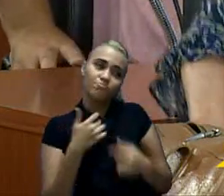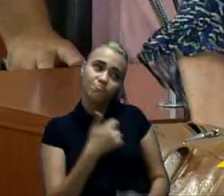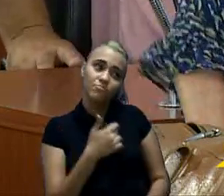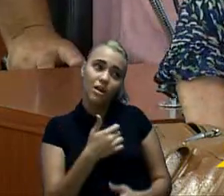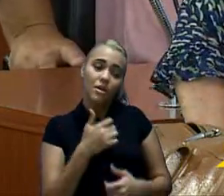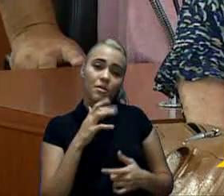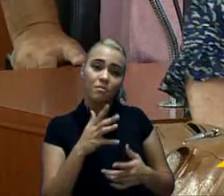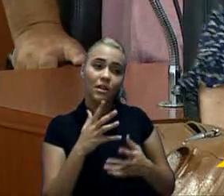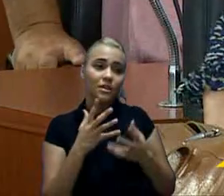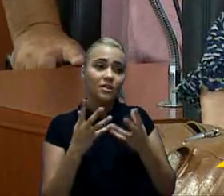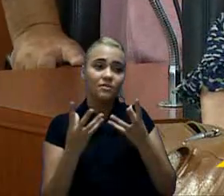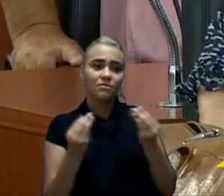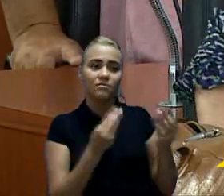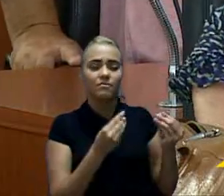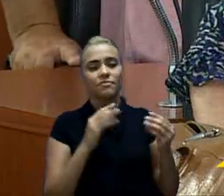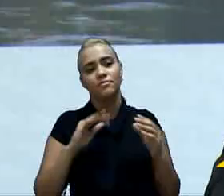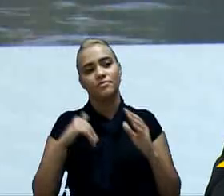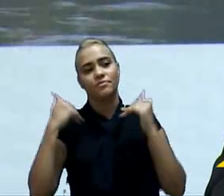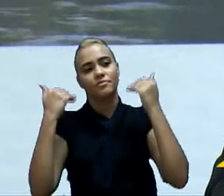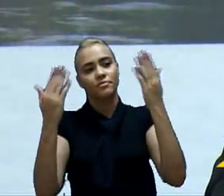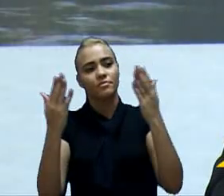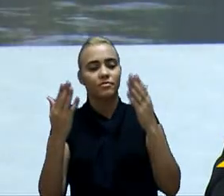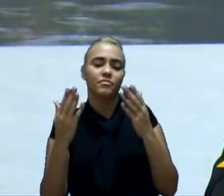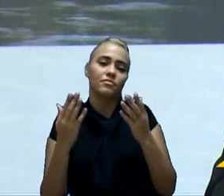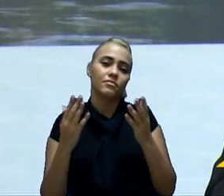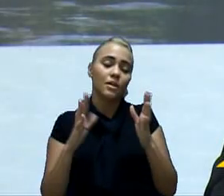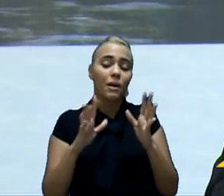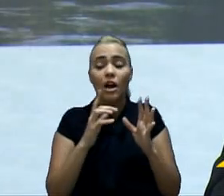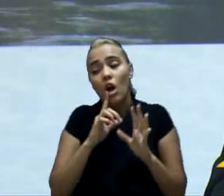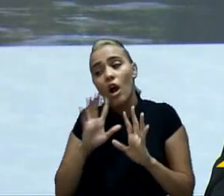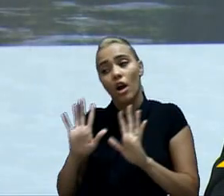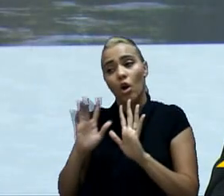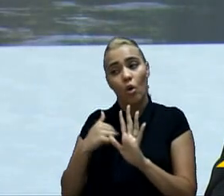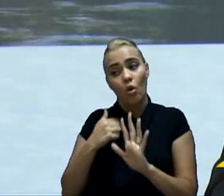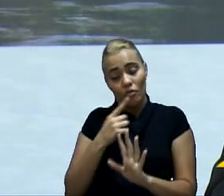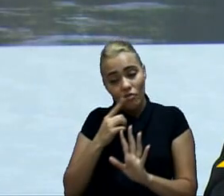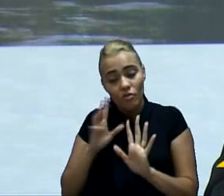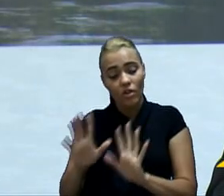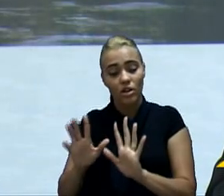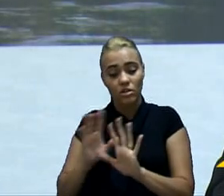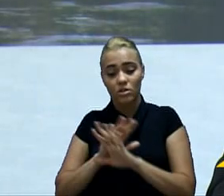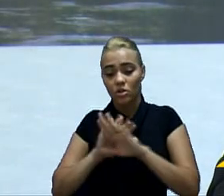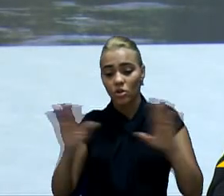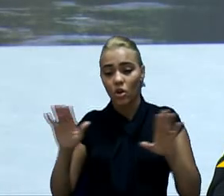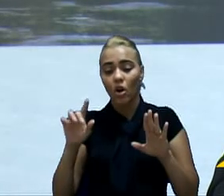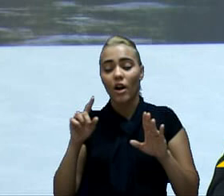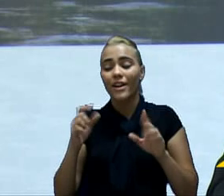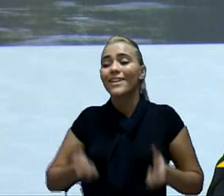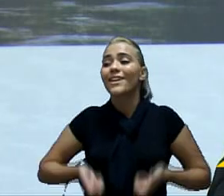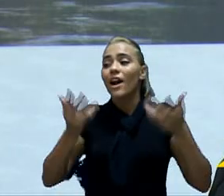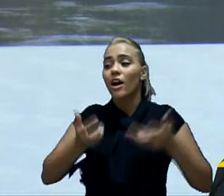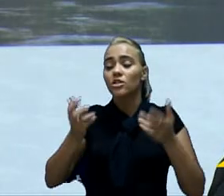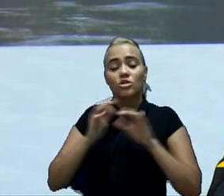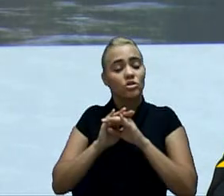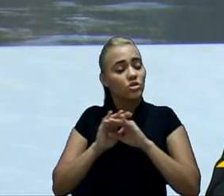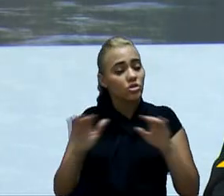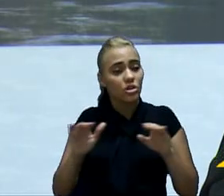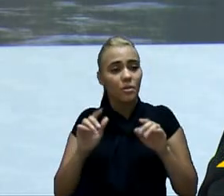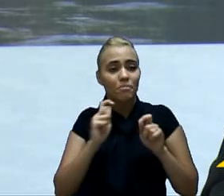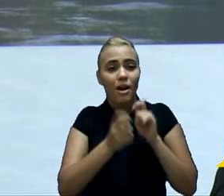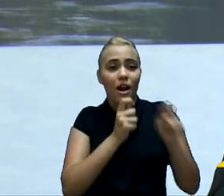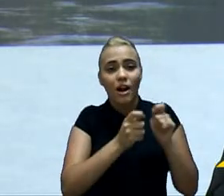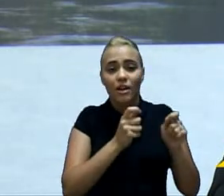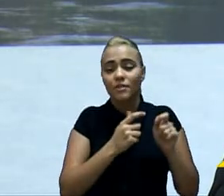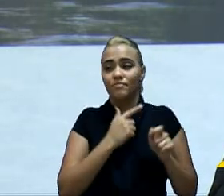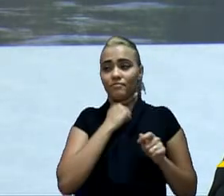bastante recursos de fora para investimento na Não, mas eu estou falando só daquelas despesas e restos a pagar